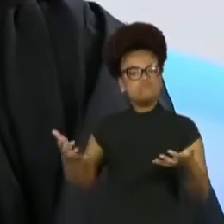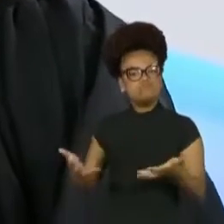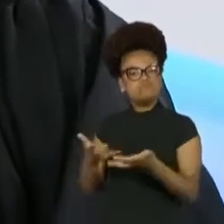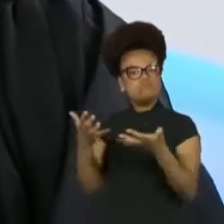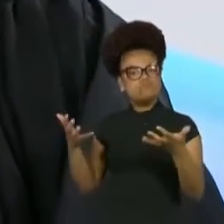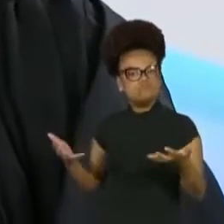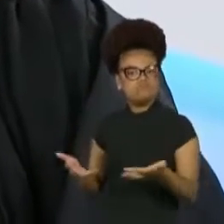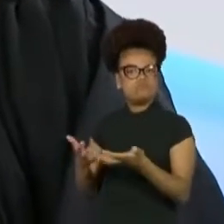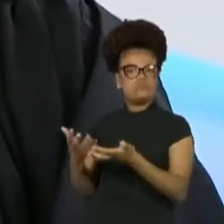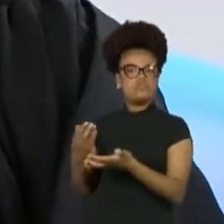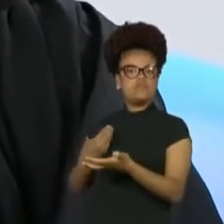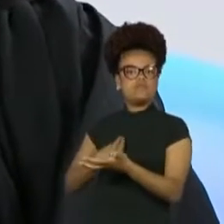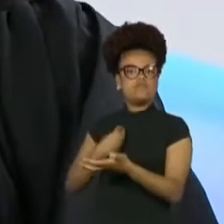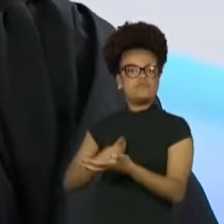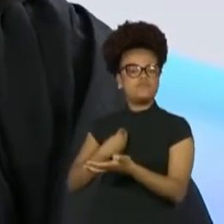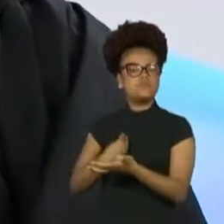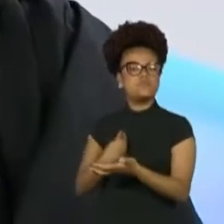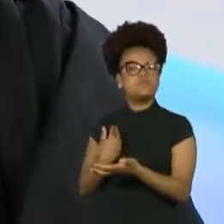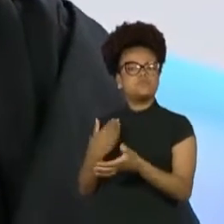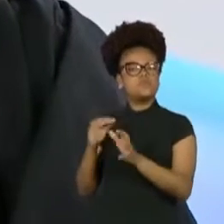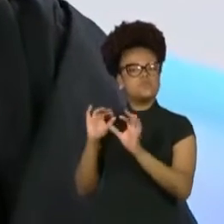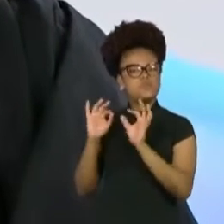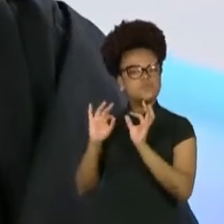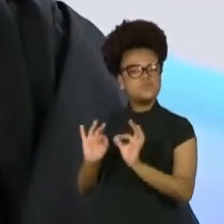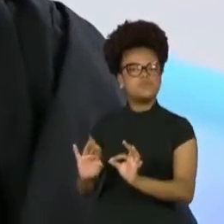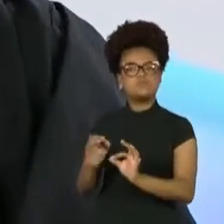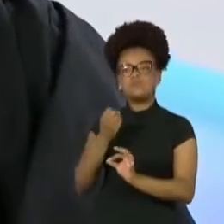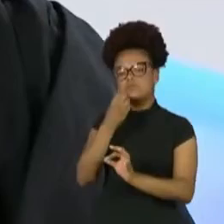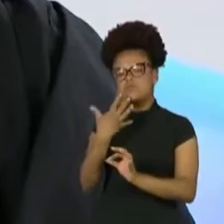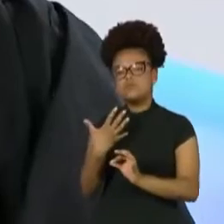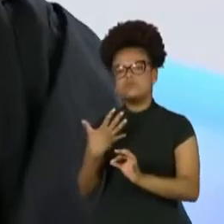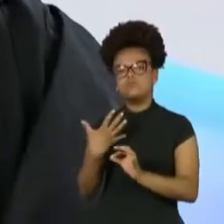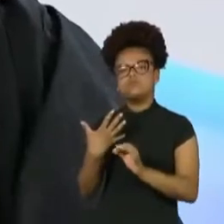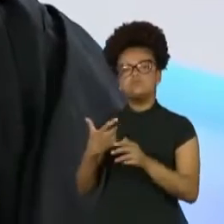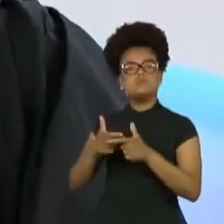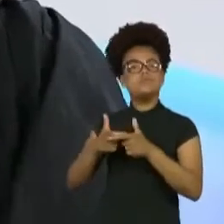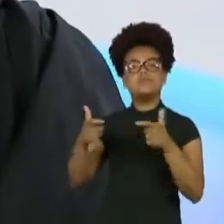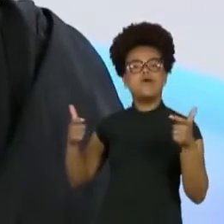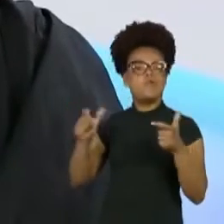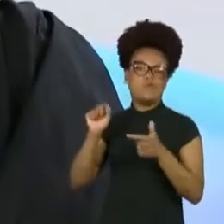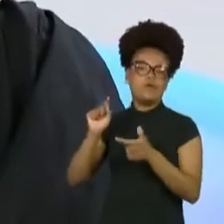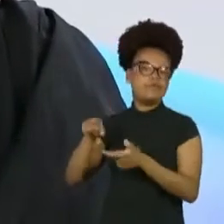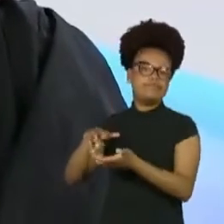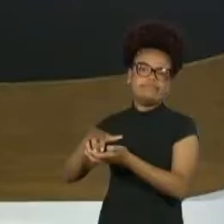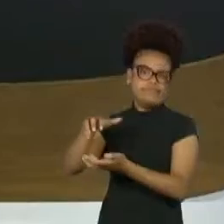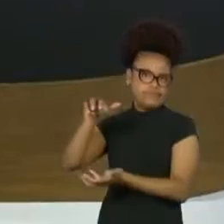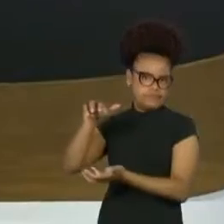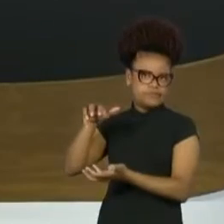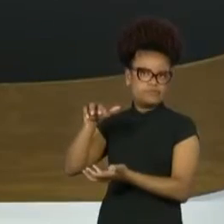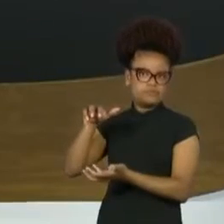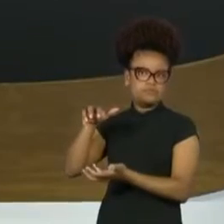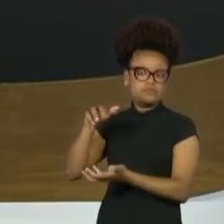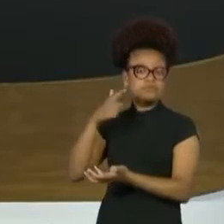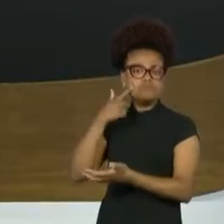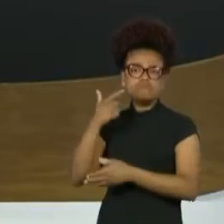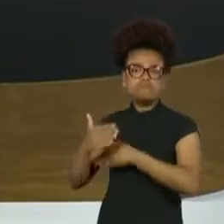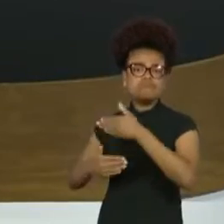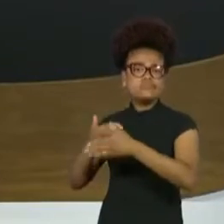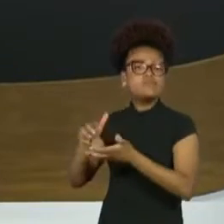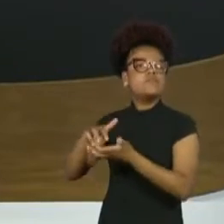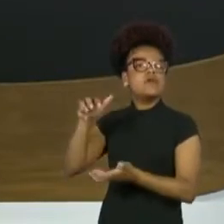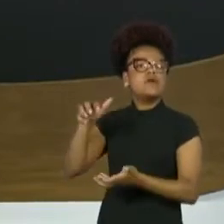vida digna, enfim, que a maioria deles são bem idosos, para que envelheçam com dignidade. Essa é a nossa